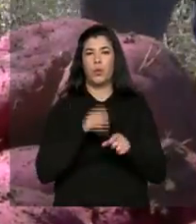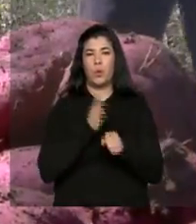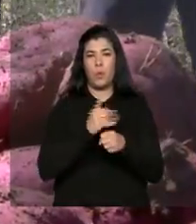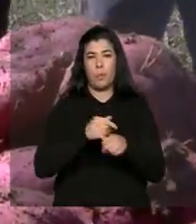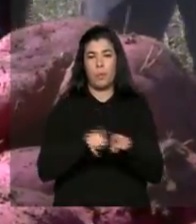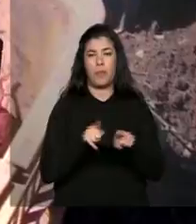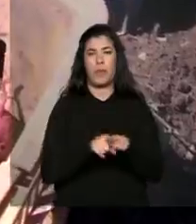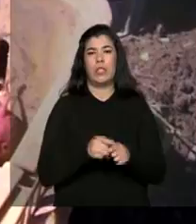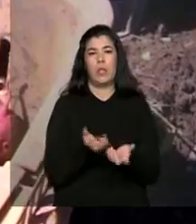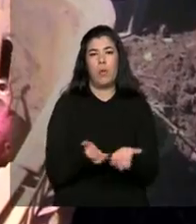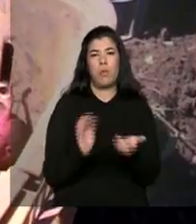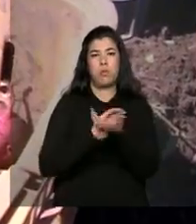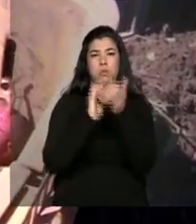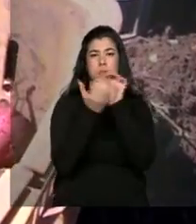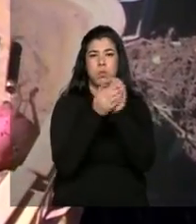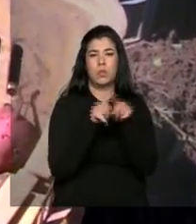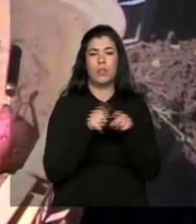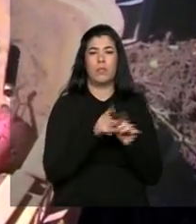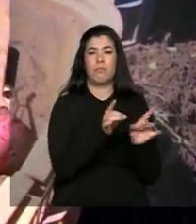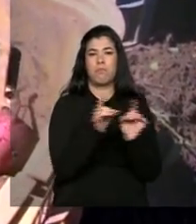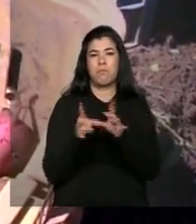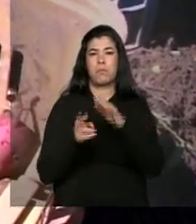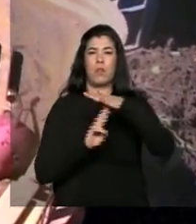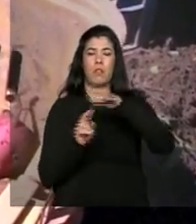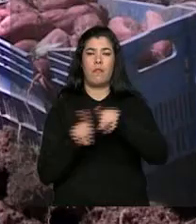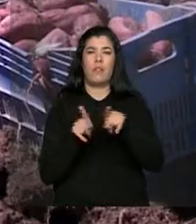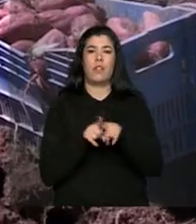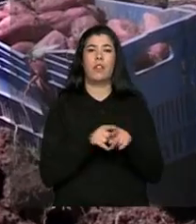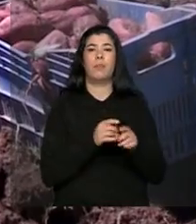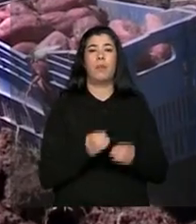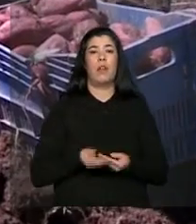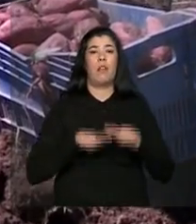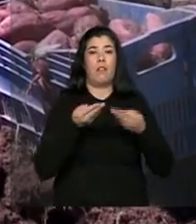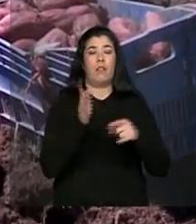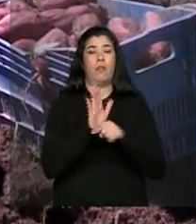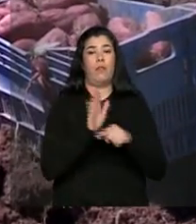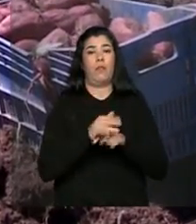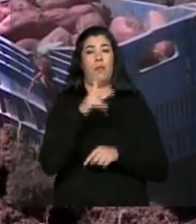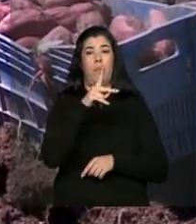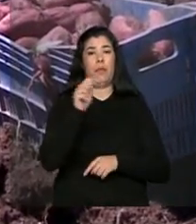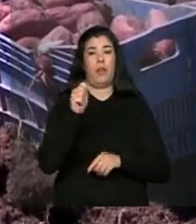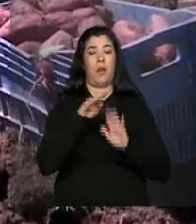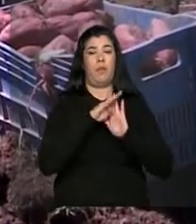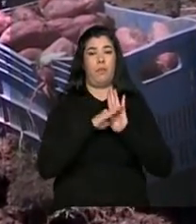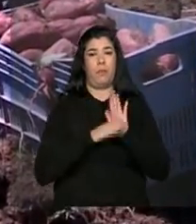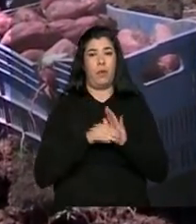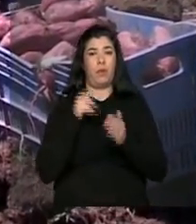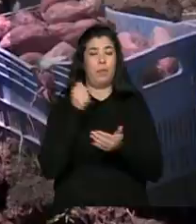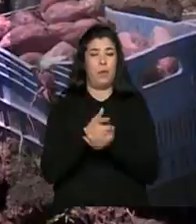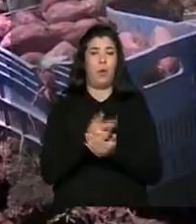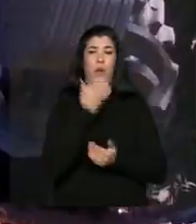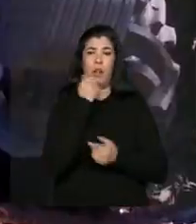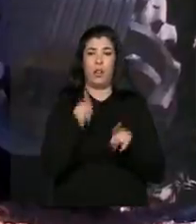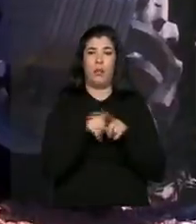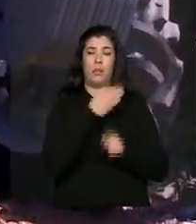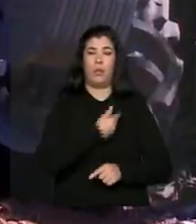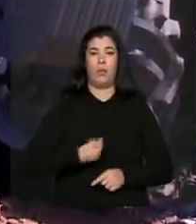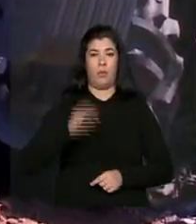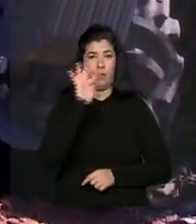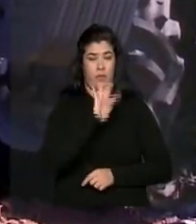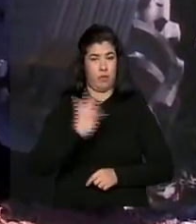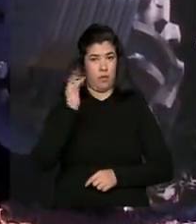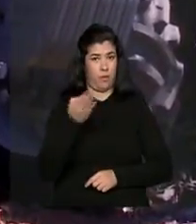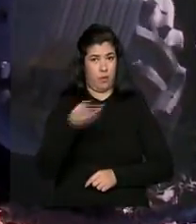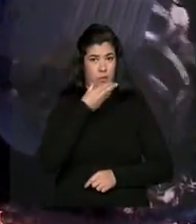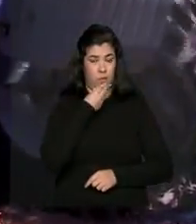vendidos em feiras e também comercializados no PAA, o Programa de Aquisição de Alimentos do Governo Federal. Mas o